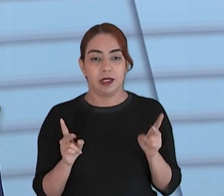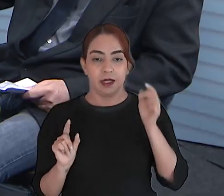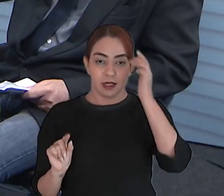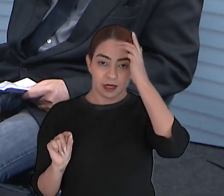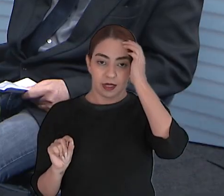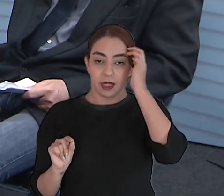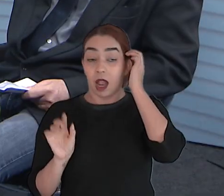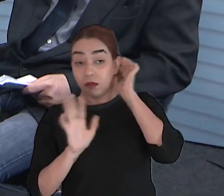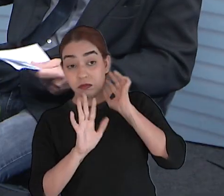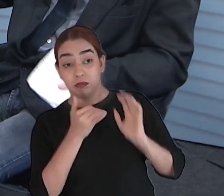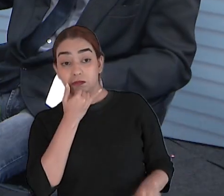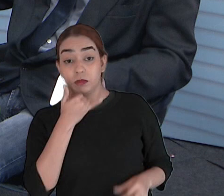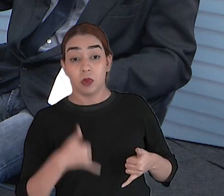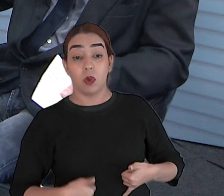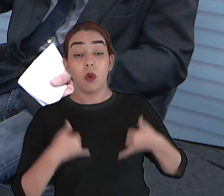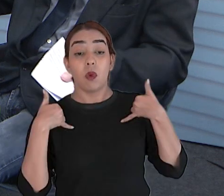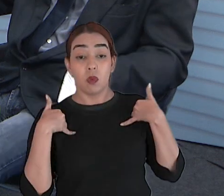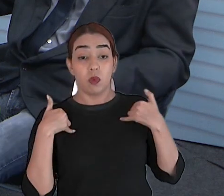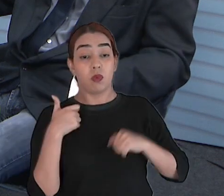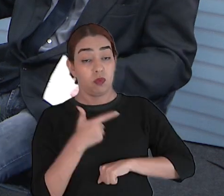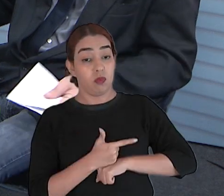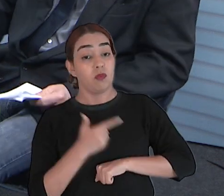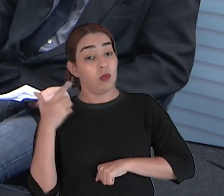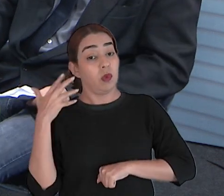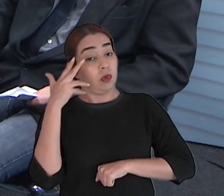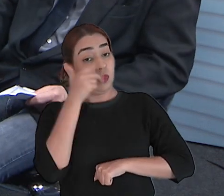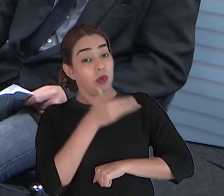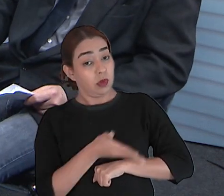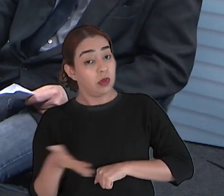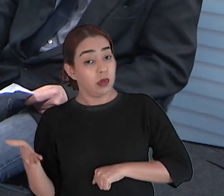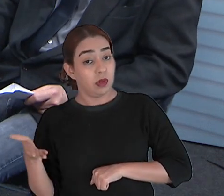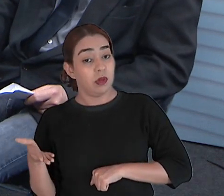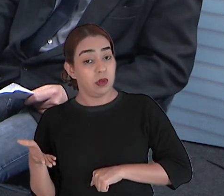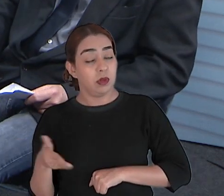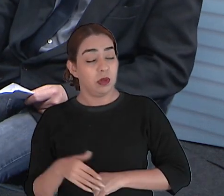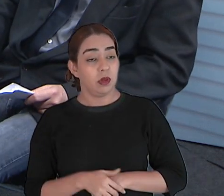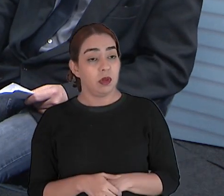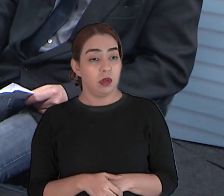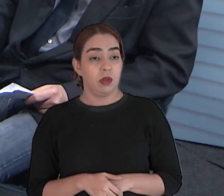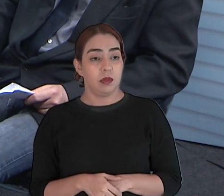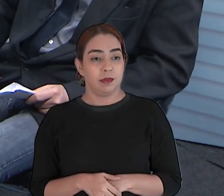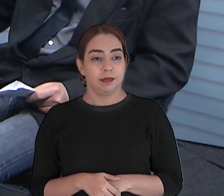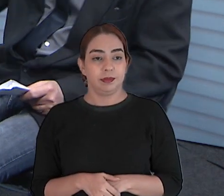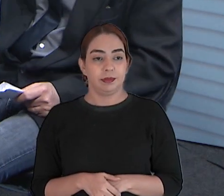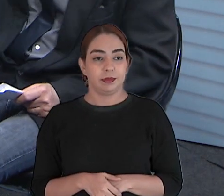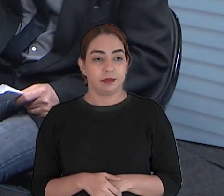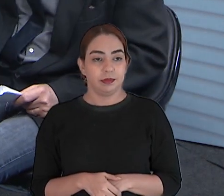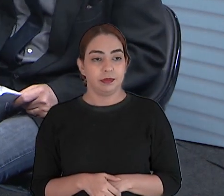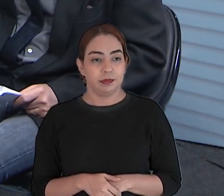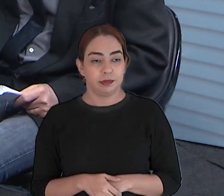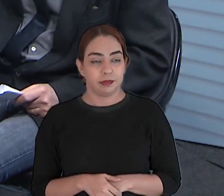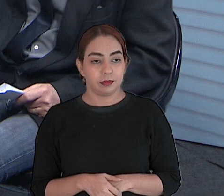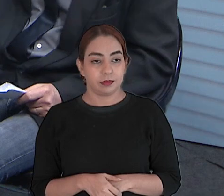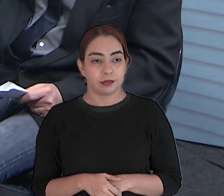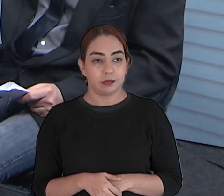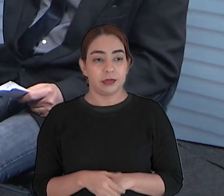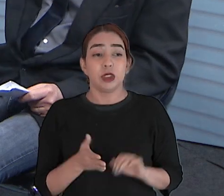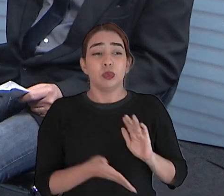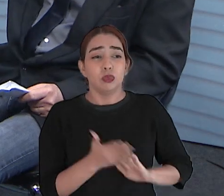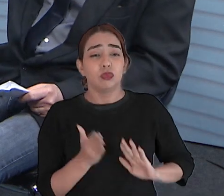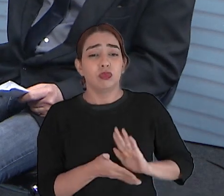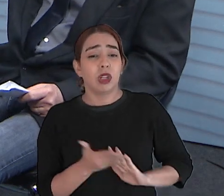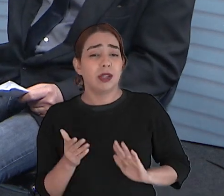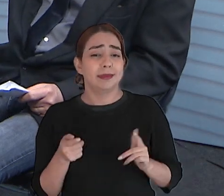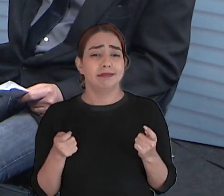olhar e dizer assim é para essa beira mais bonita mesmo e é da cidade quando eu tenho a oportunidade de fazer algum passeio eu não sou eu não sou uma pessoa que viaja muito